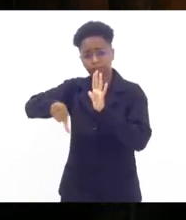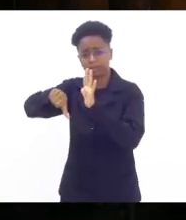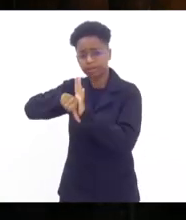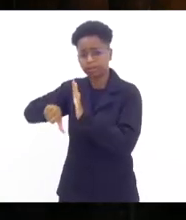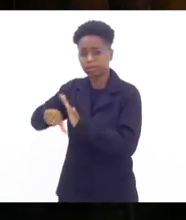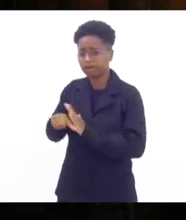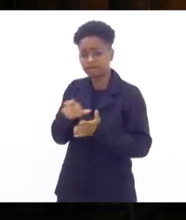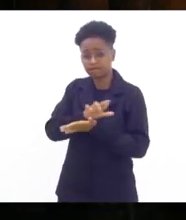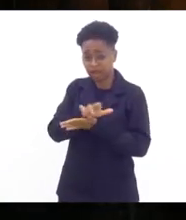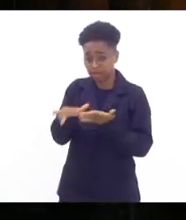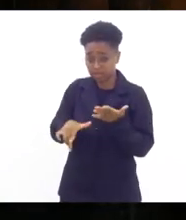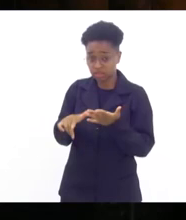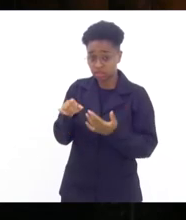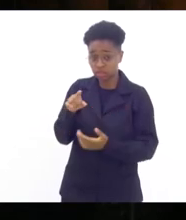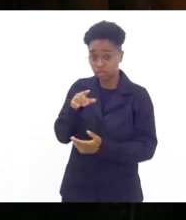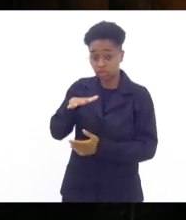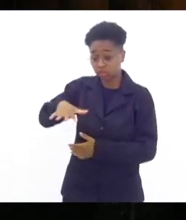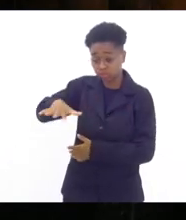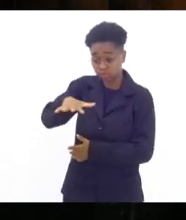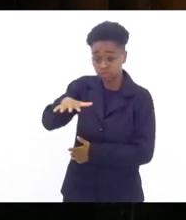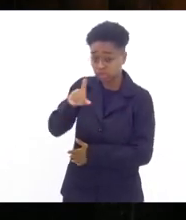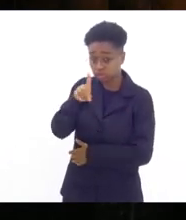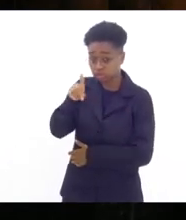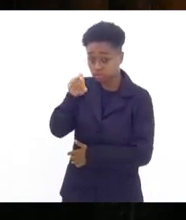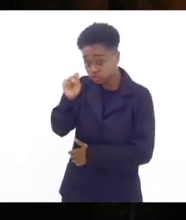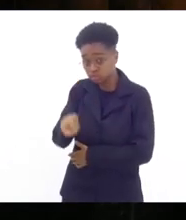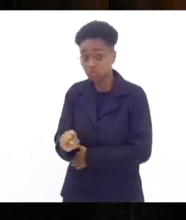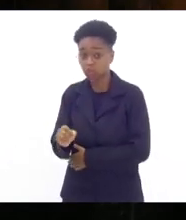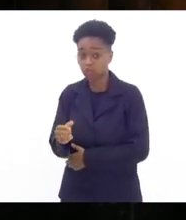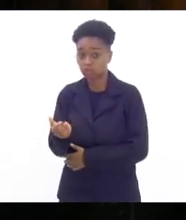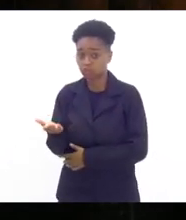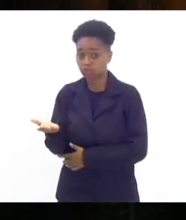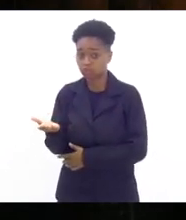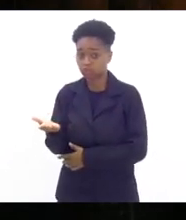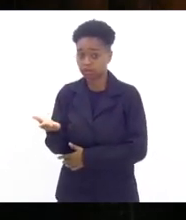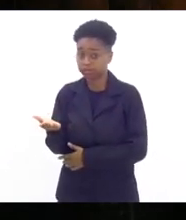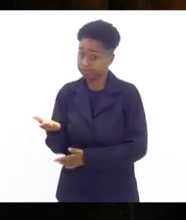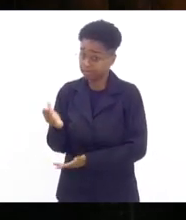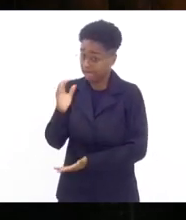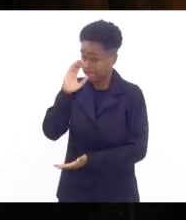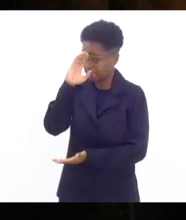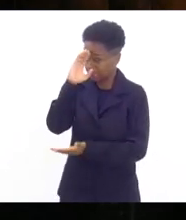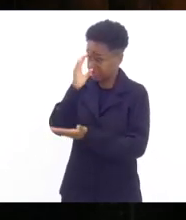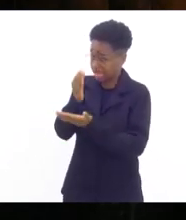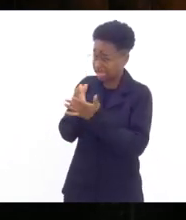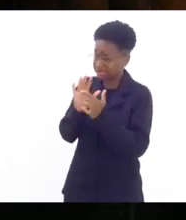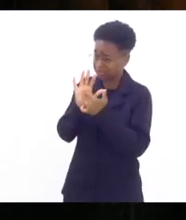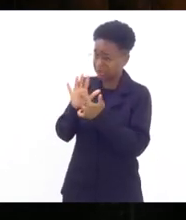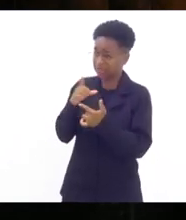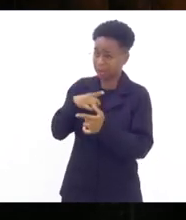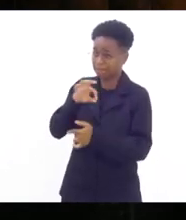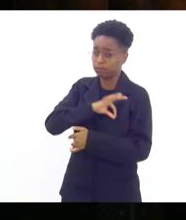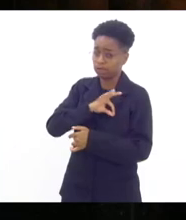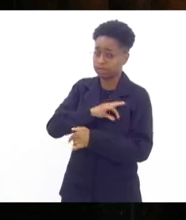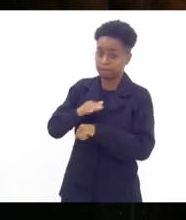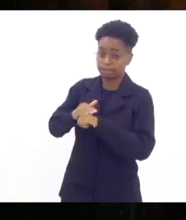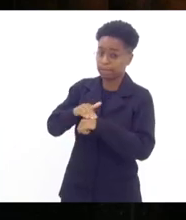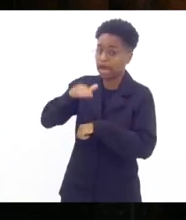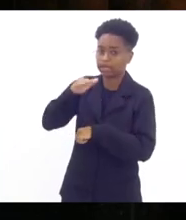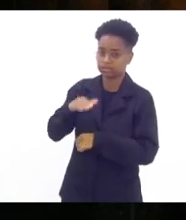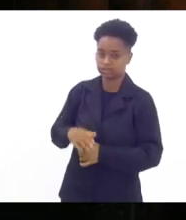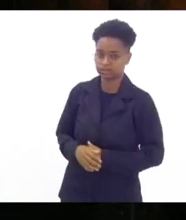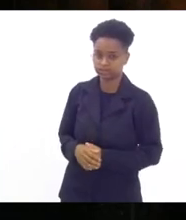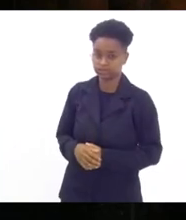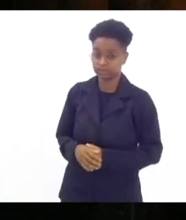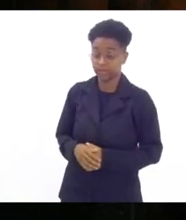na zona sul que tem em tese mais policiamento o que